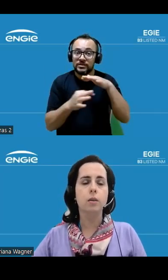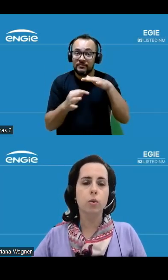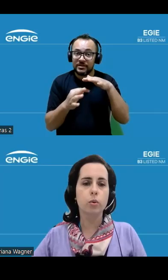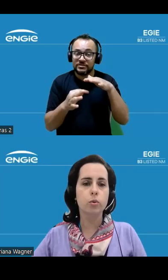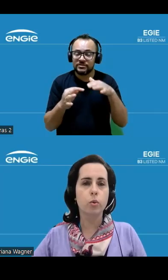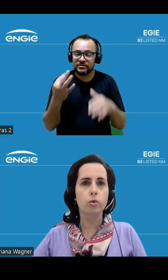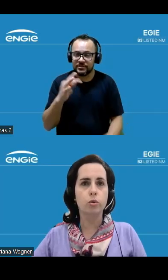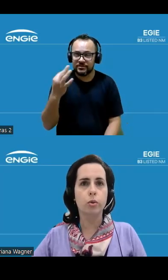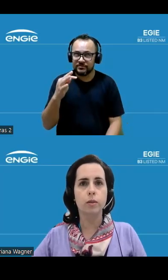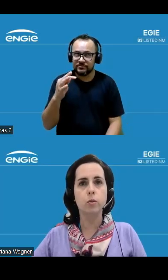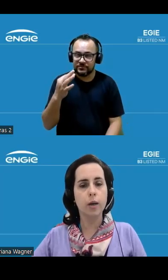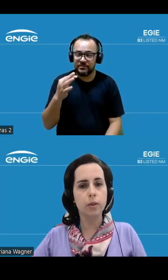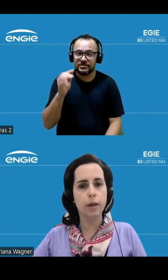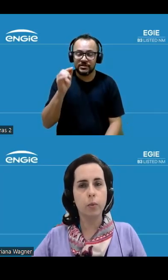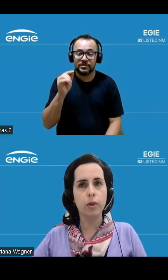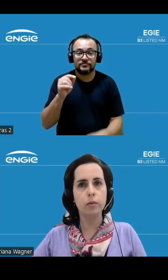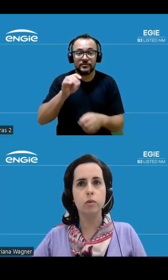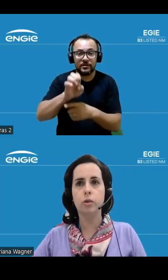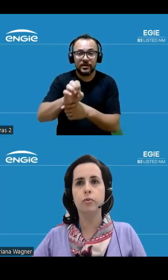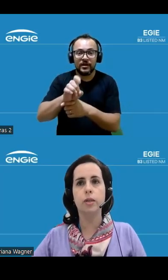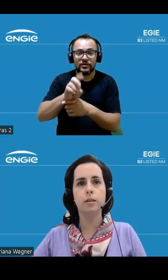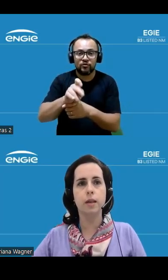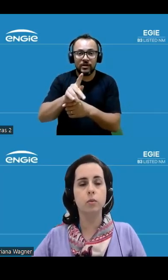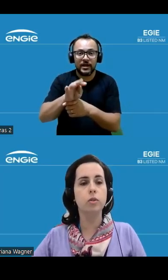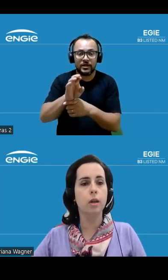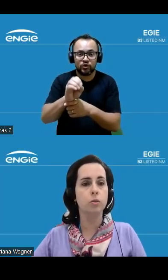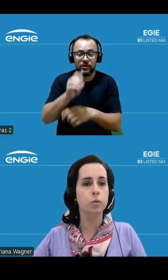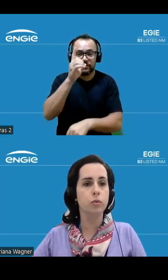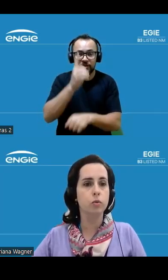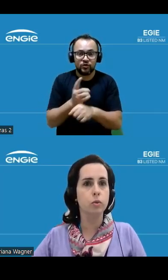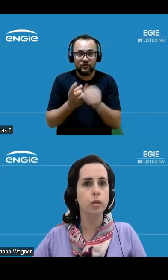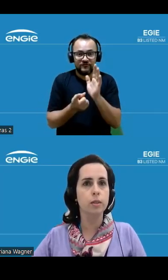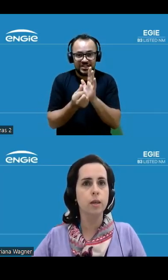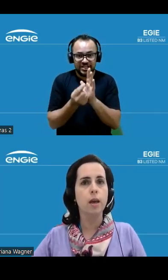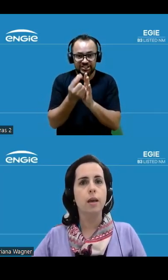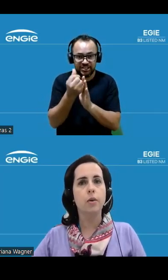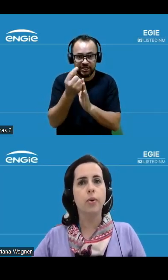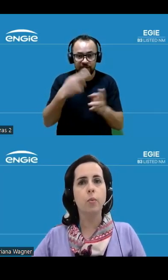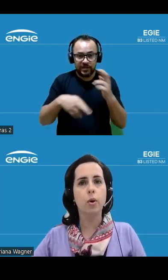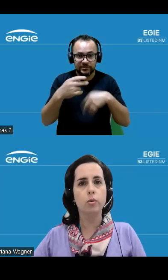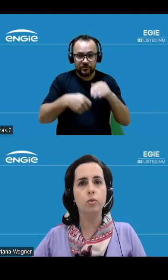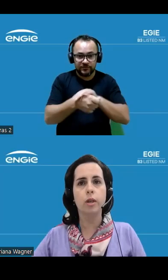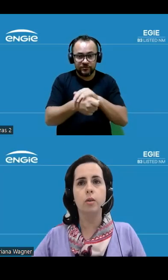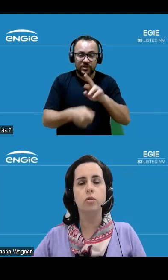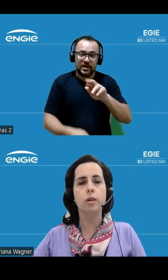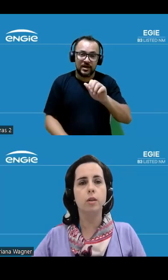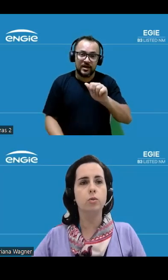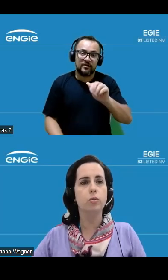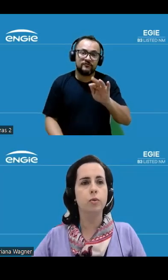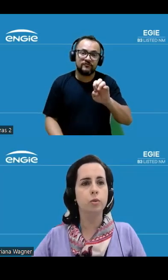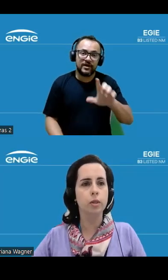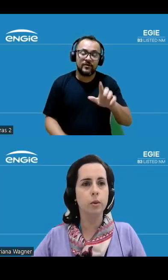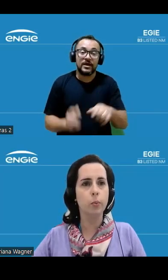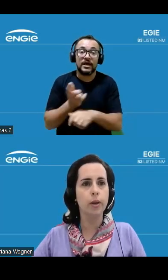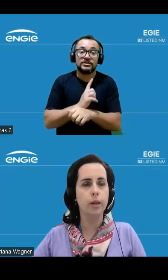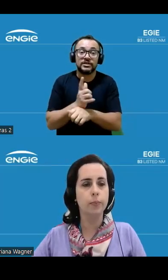estão conosco hoje os senhores Eduardo Takamori, diretor financeiro e de relações com investidores, e Rafael Bózio, gerente de relações com